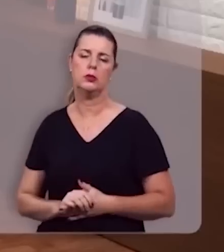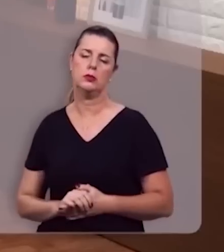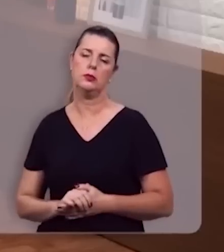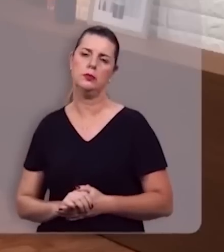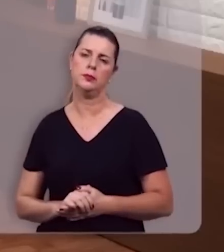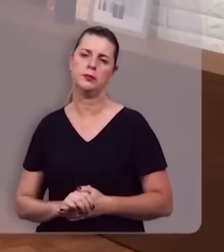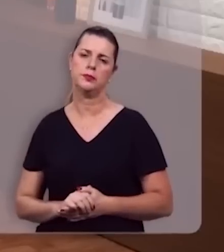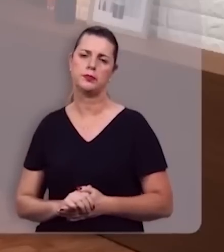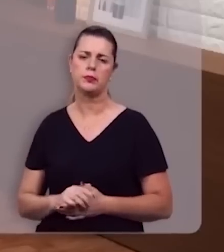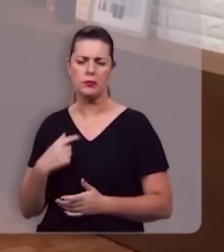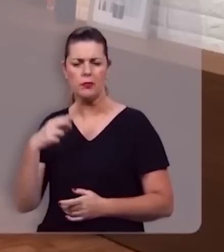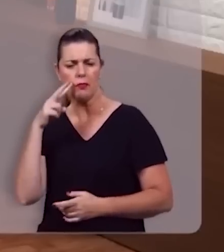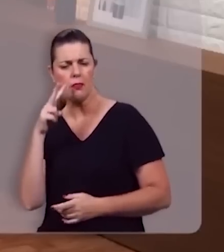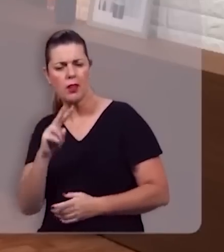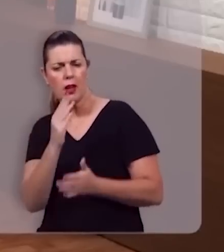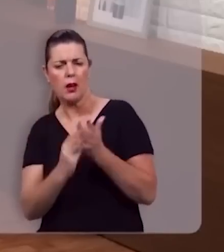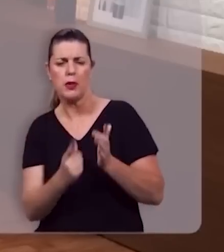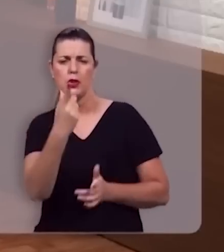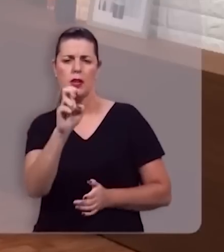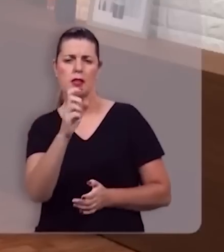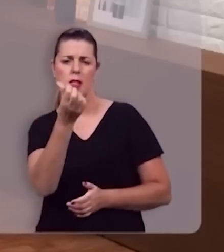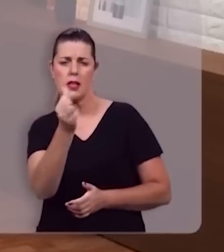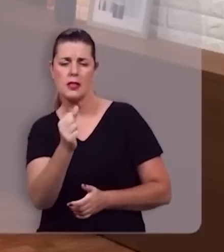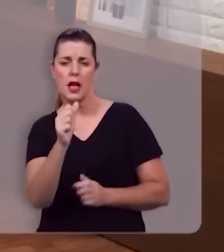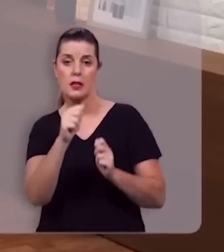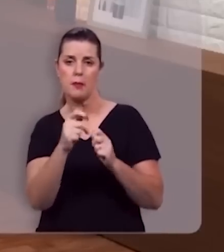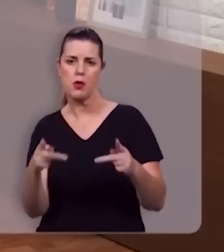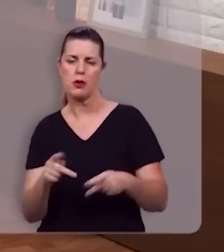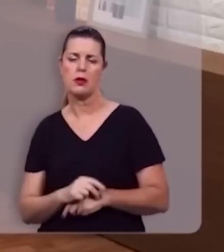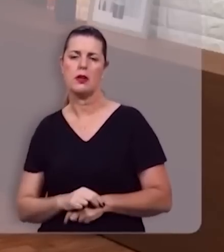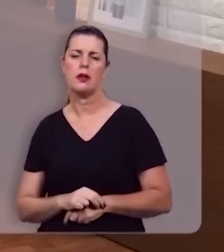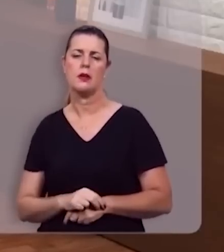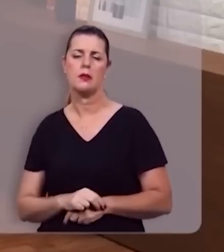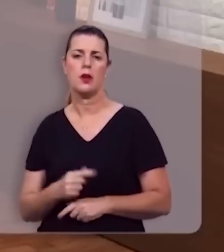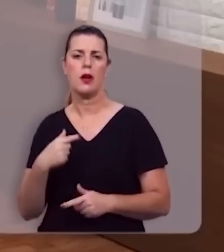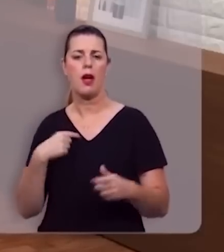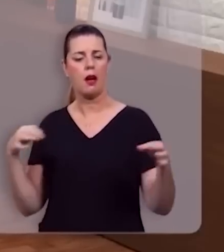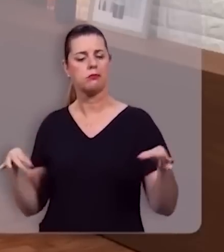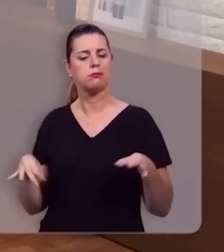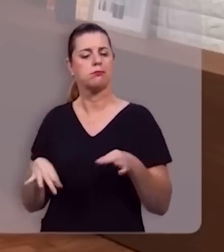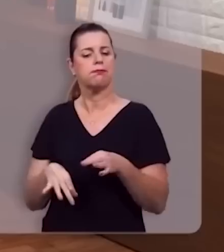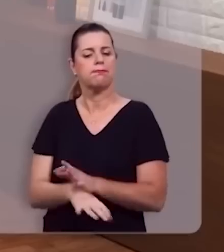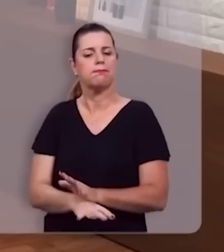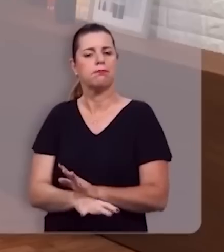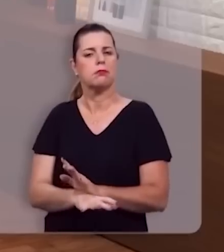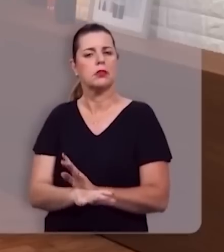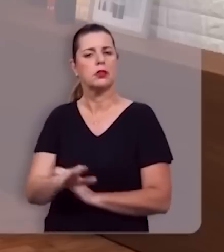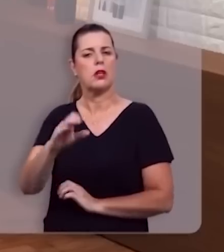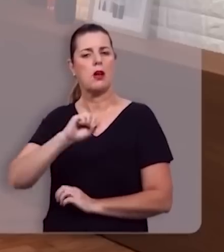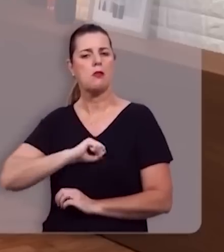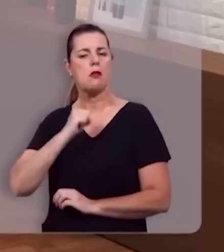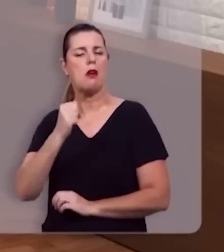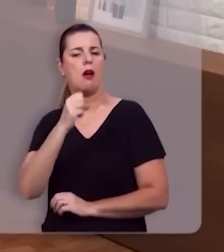A cena que você encontra nos capítulos 15 e 16 de Apocalipse é da consumação da cólera de